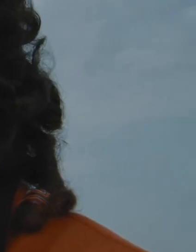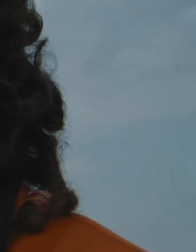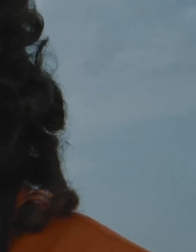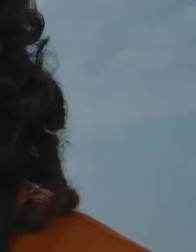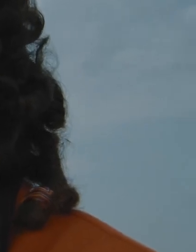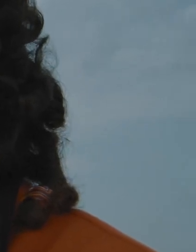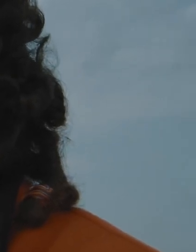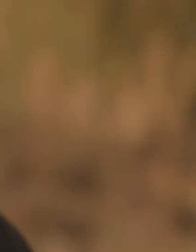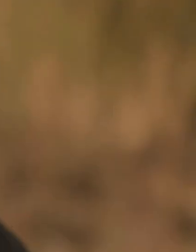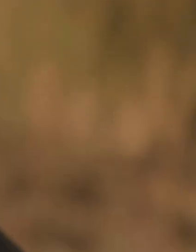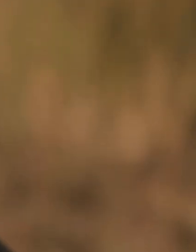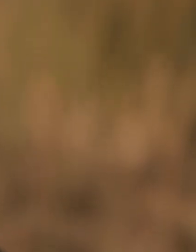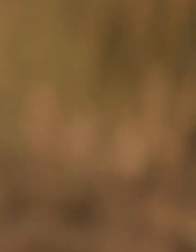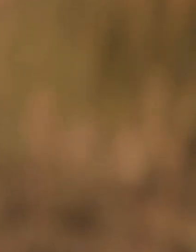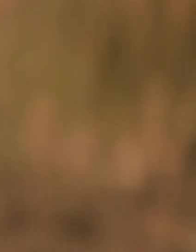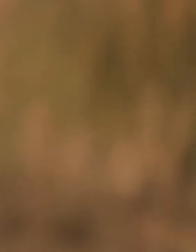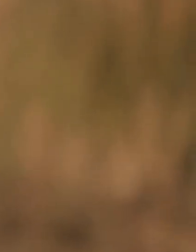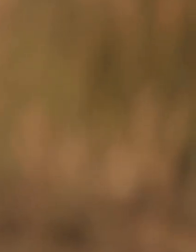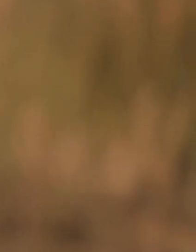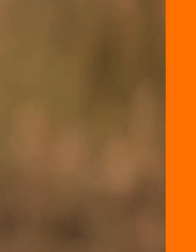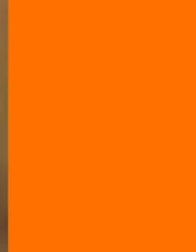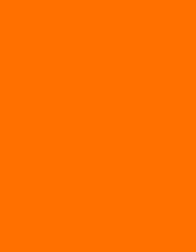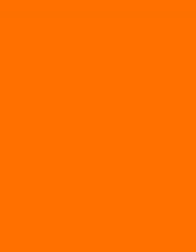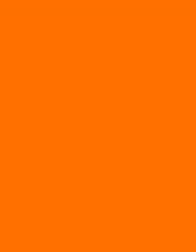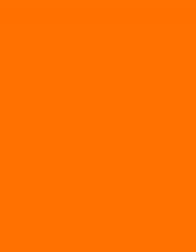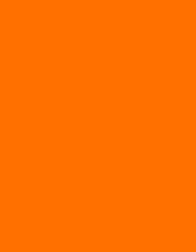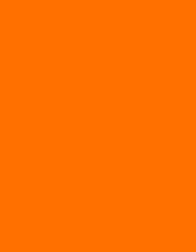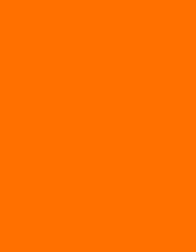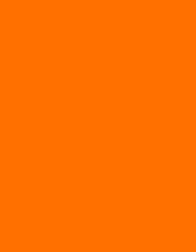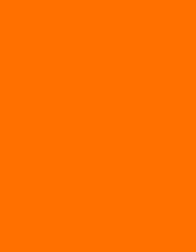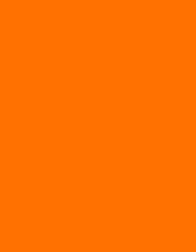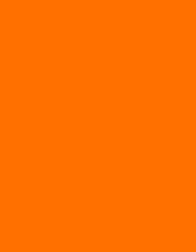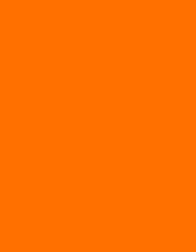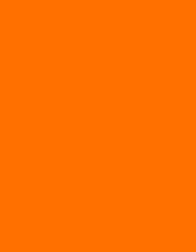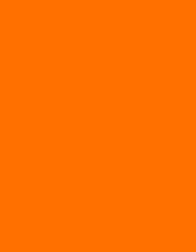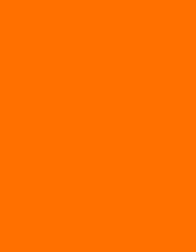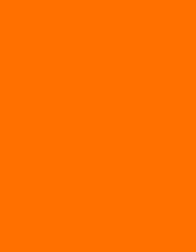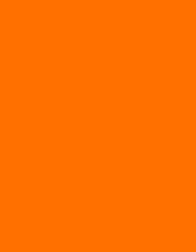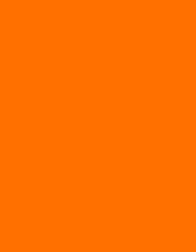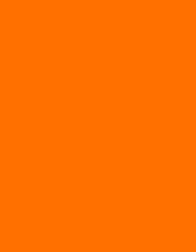Impacto positivo é do Itaú feito para você